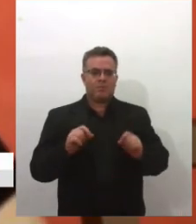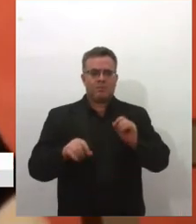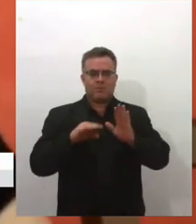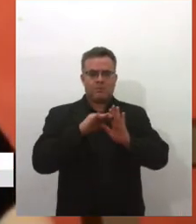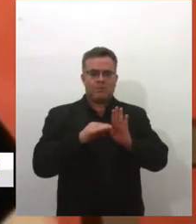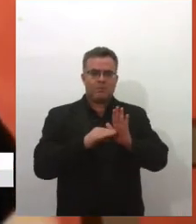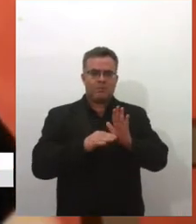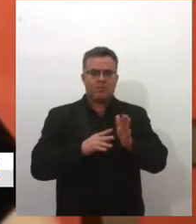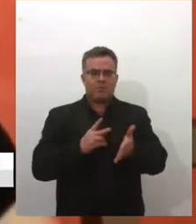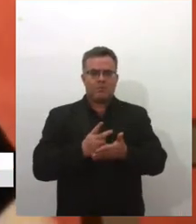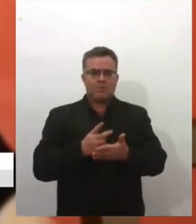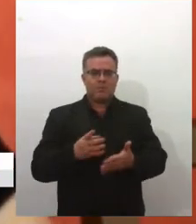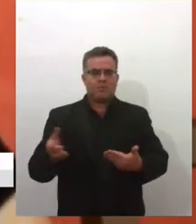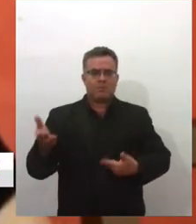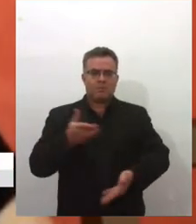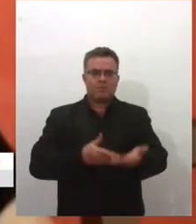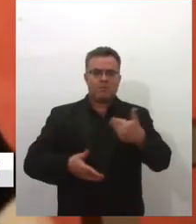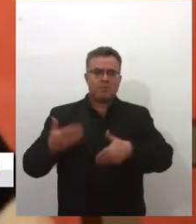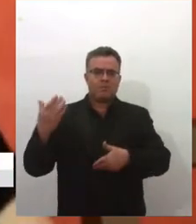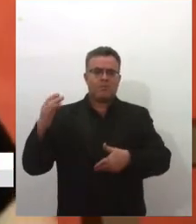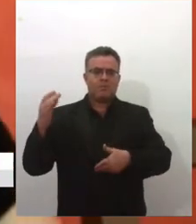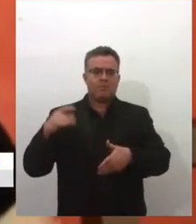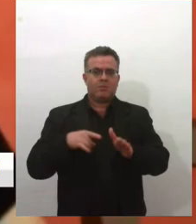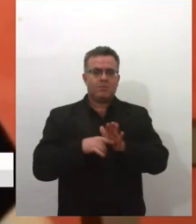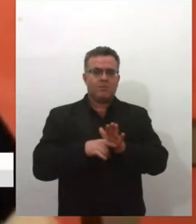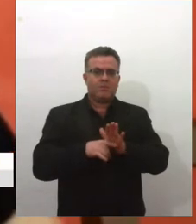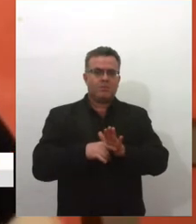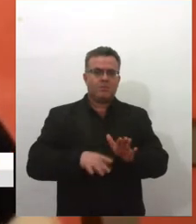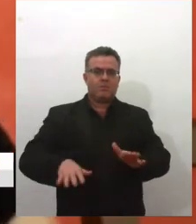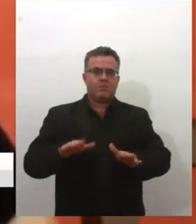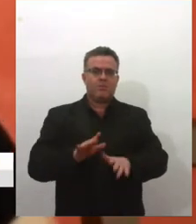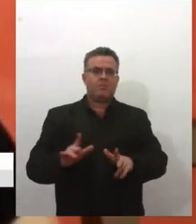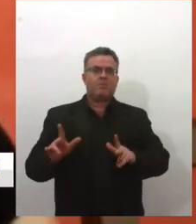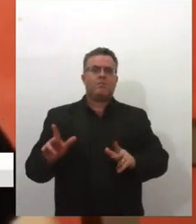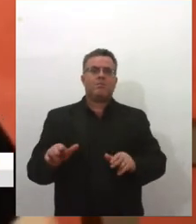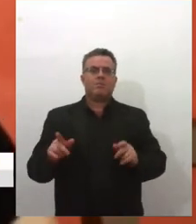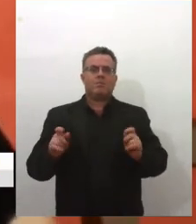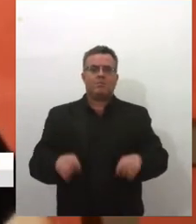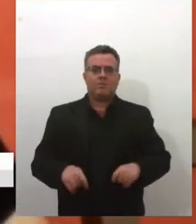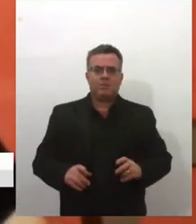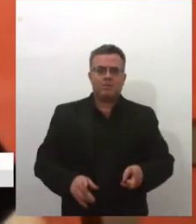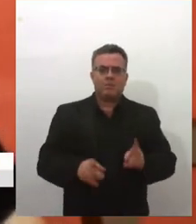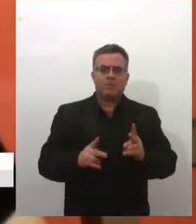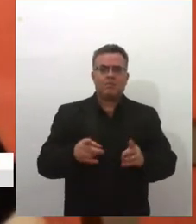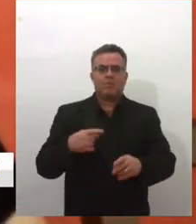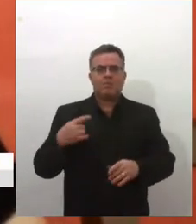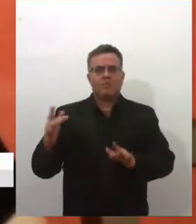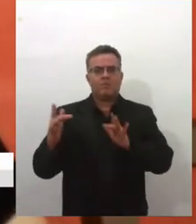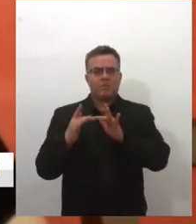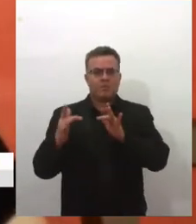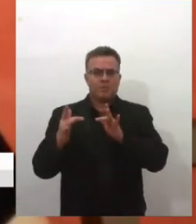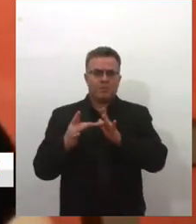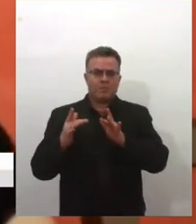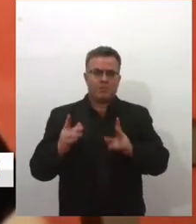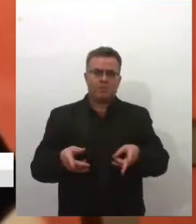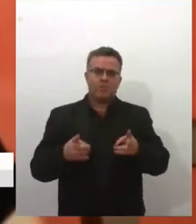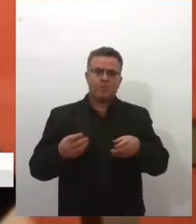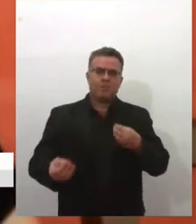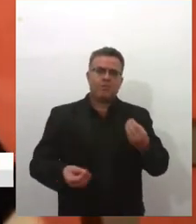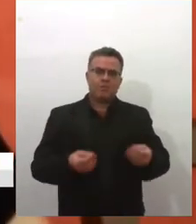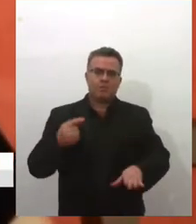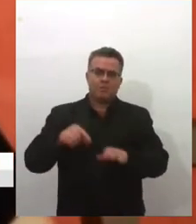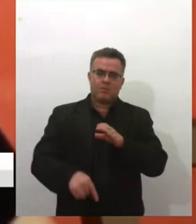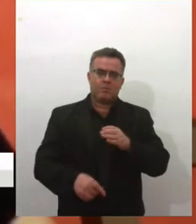conseguem reunir alguns cientistas de áreas semelhantes, nas quais a gente vai ter um contato mais